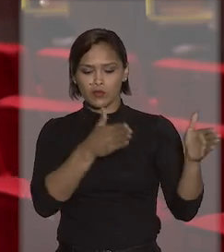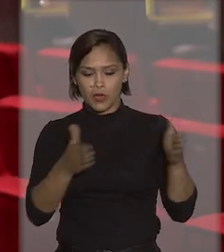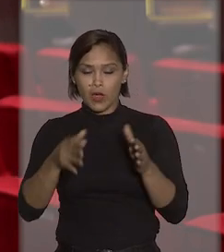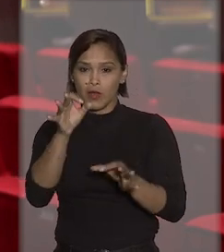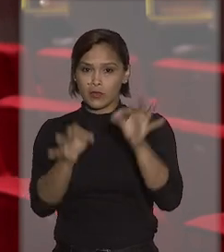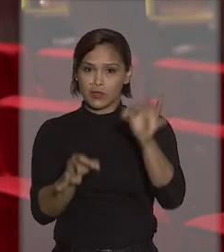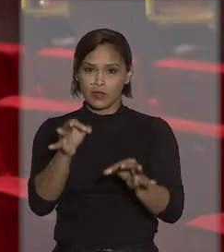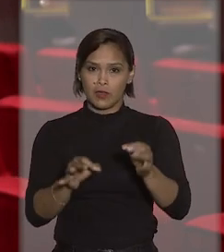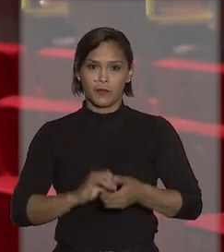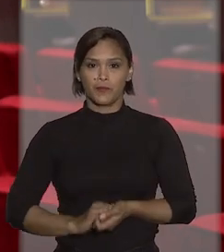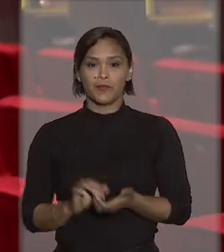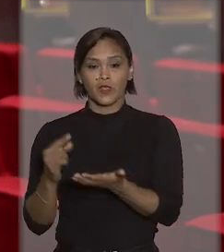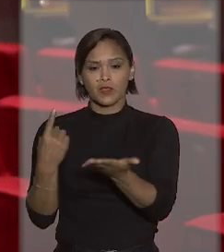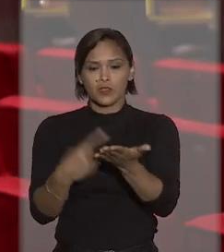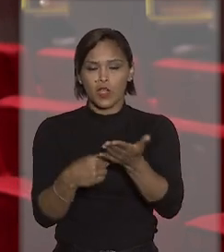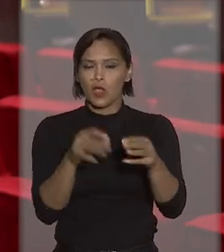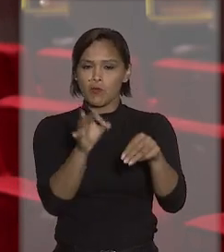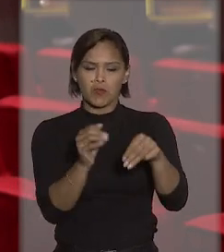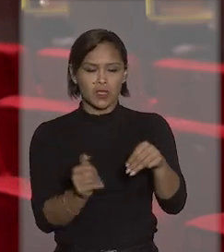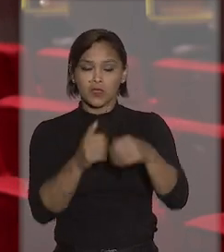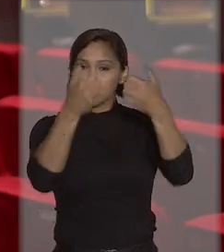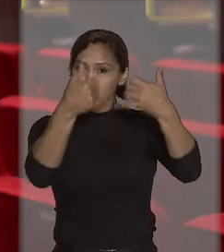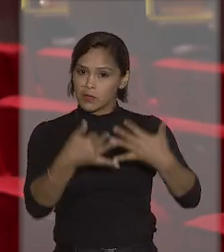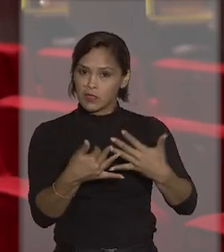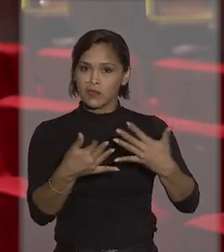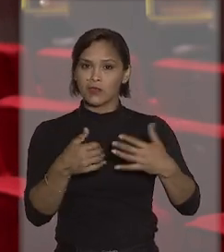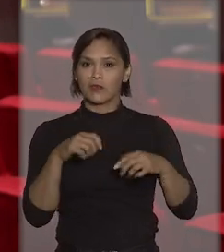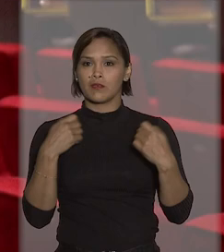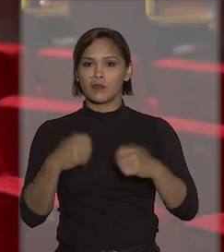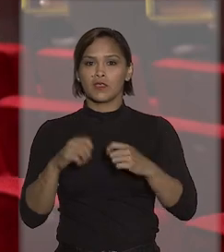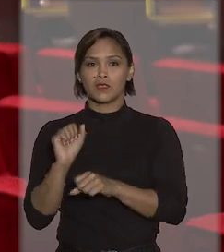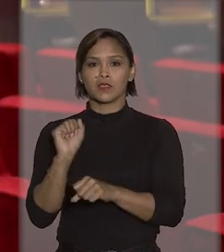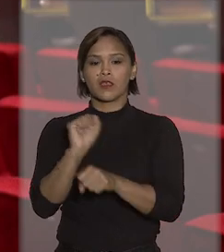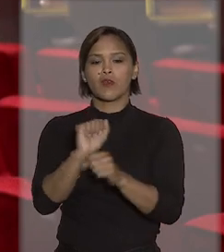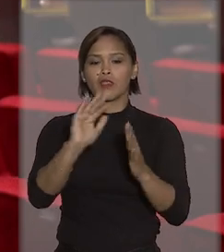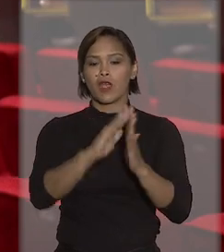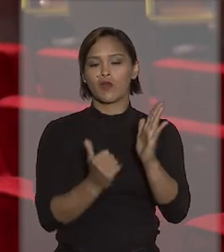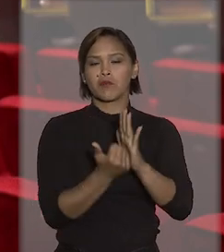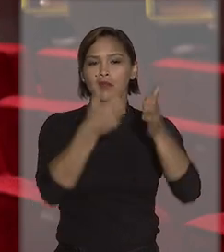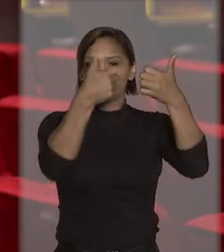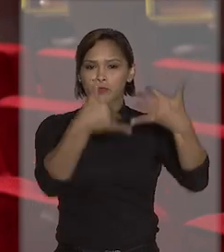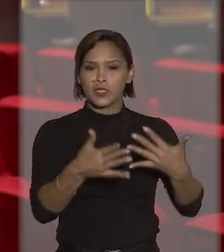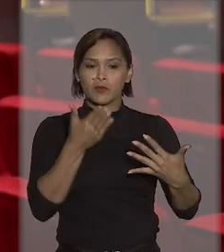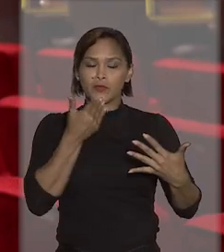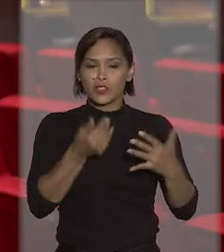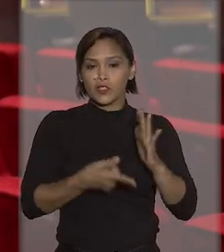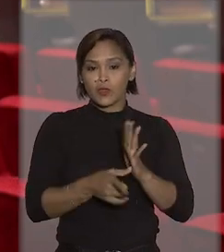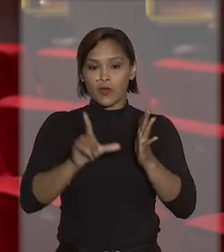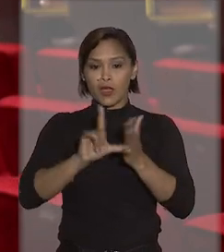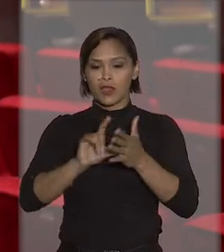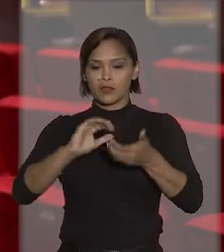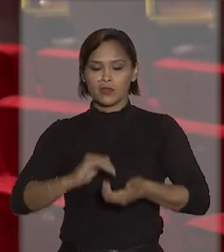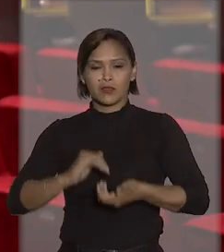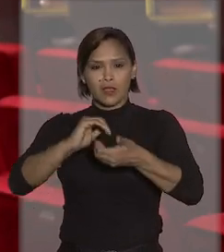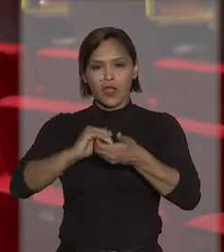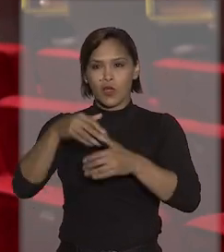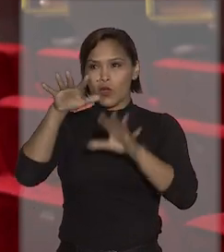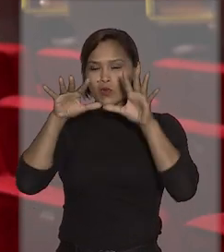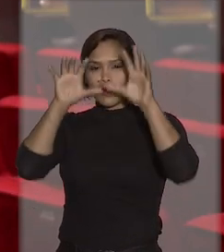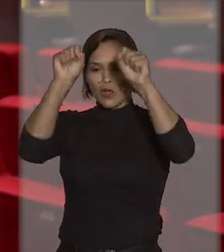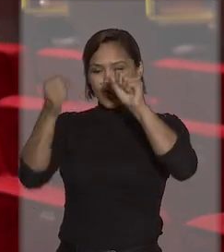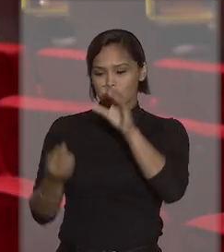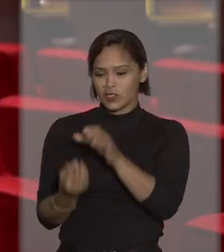judiciário. De acordo com o ministro, é preciso aguardar o julgamento dos embargos de declaração opostos na corte de origem